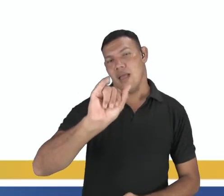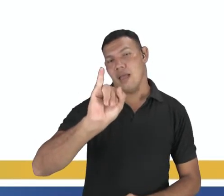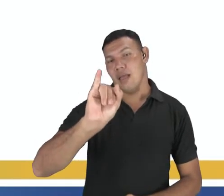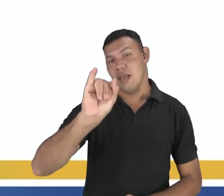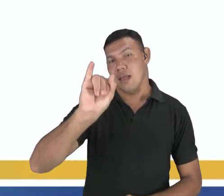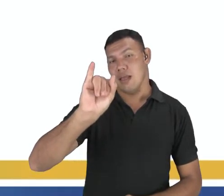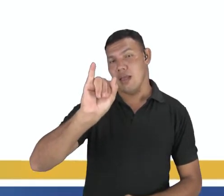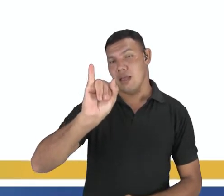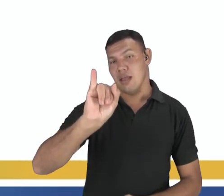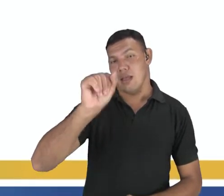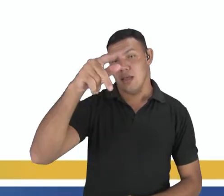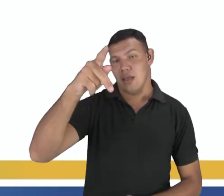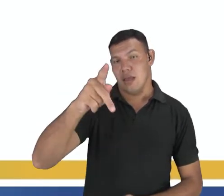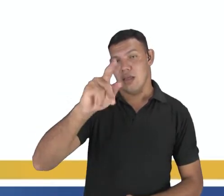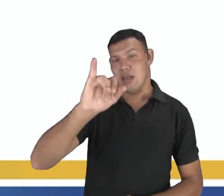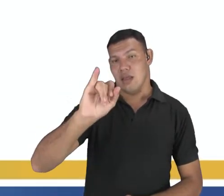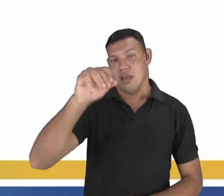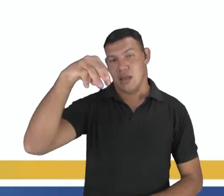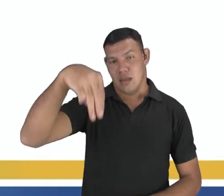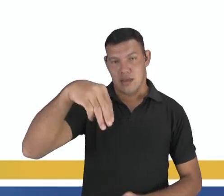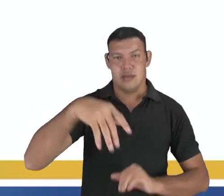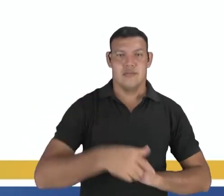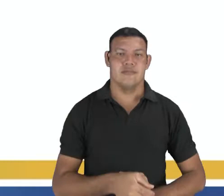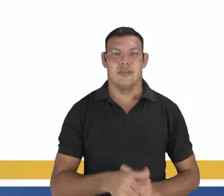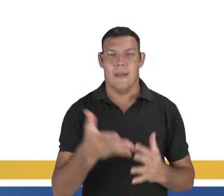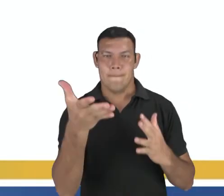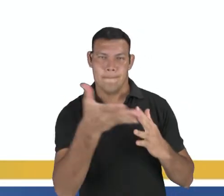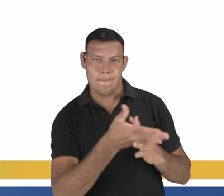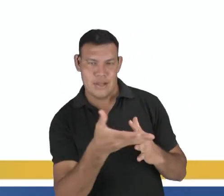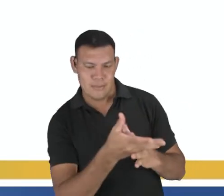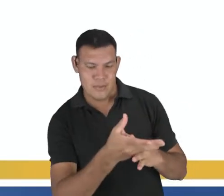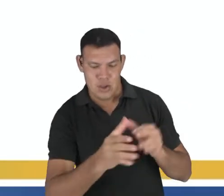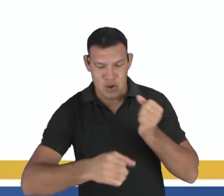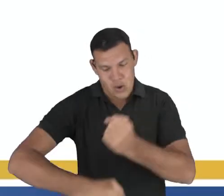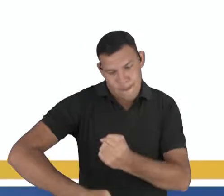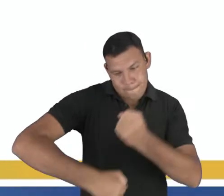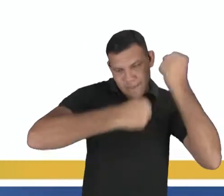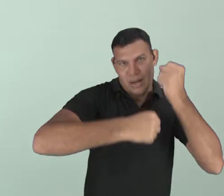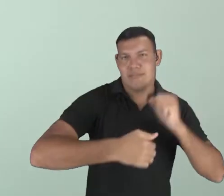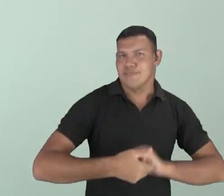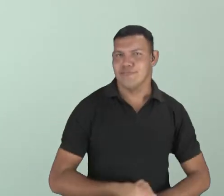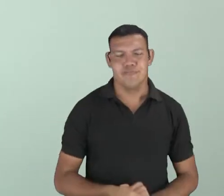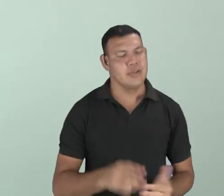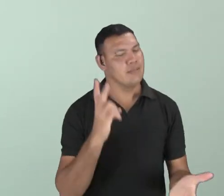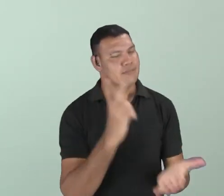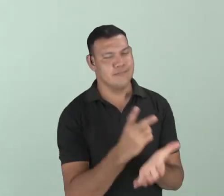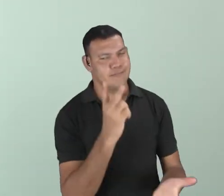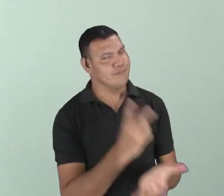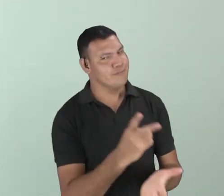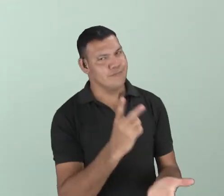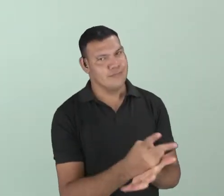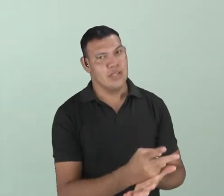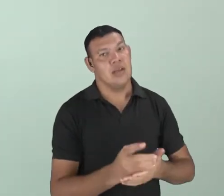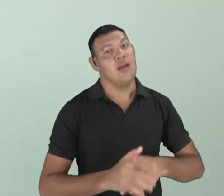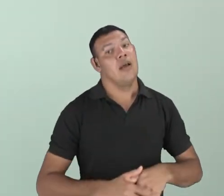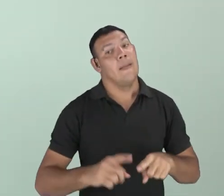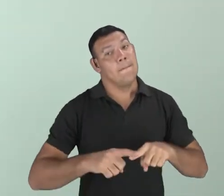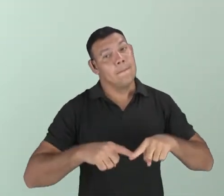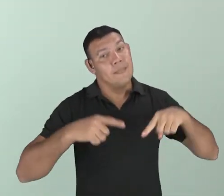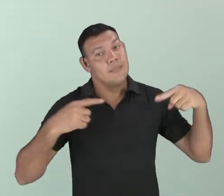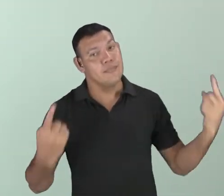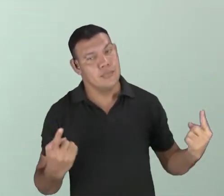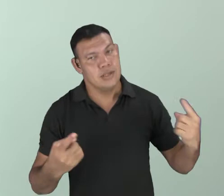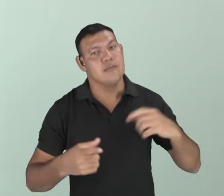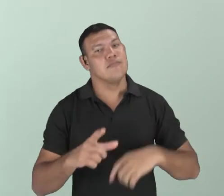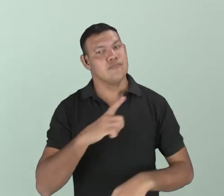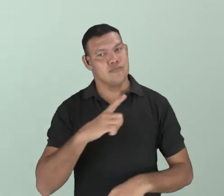macaxeira, wipe, mandioca, tudo é a mesma coisa, não é verdade? Porém, nós temos